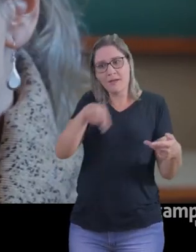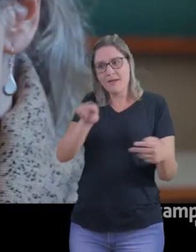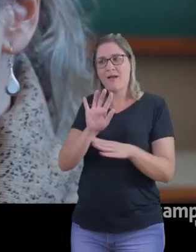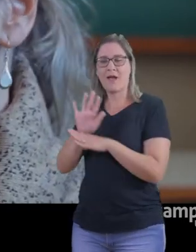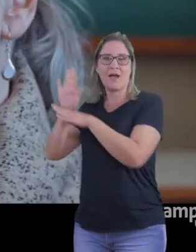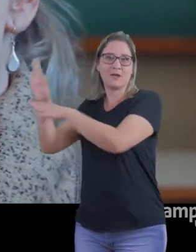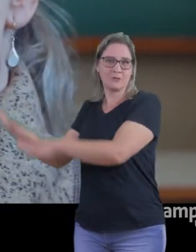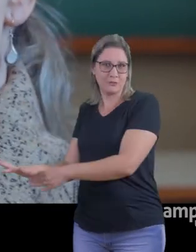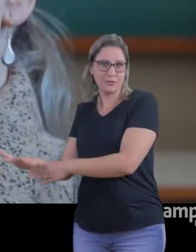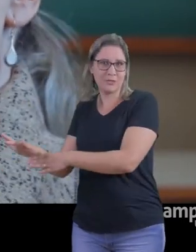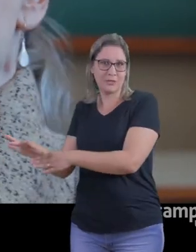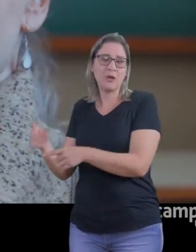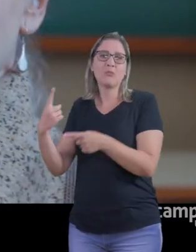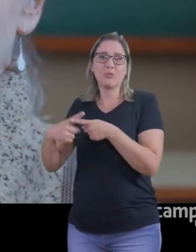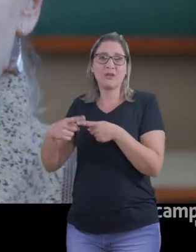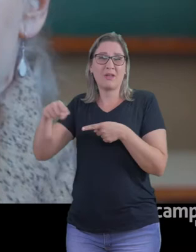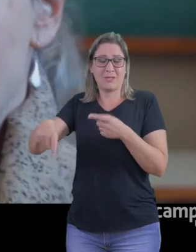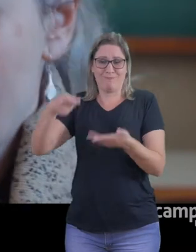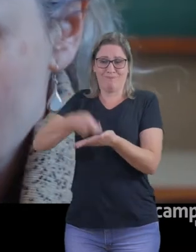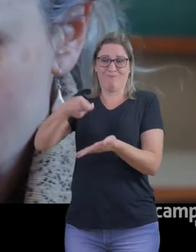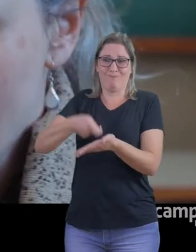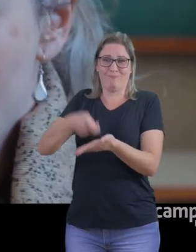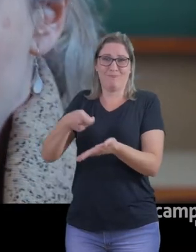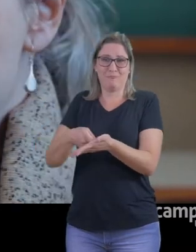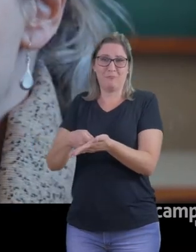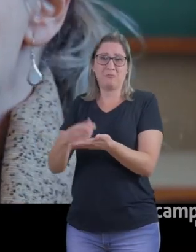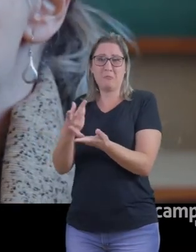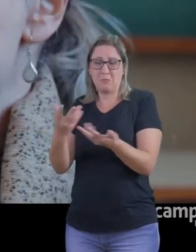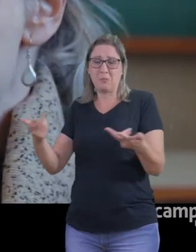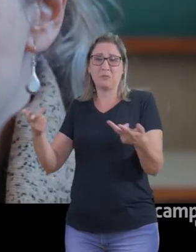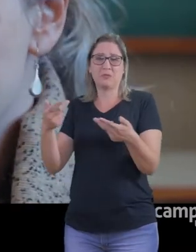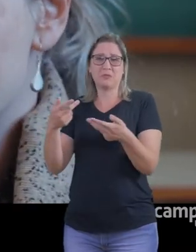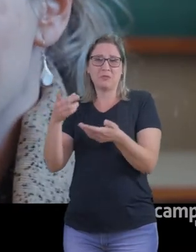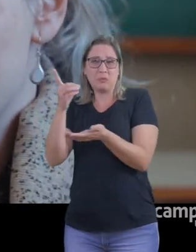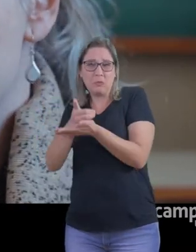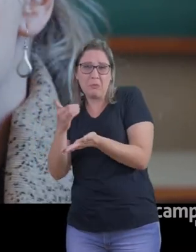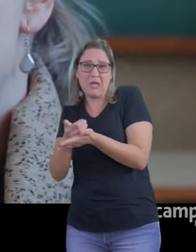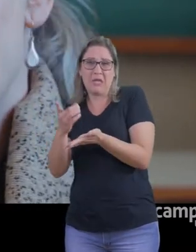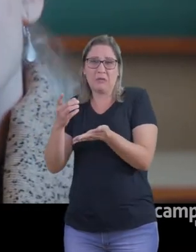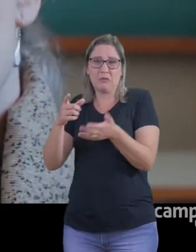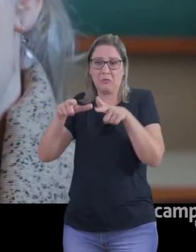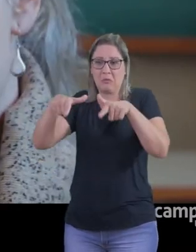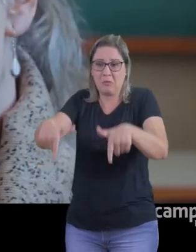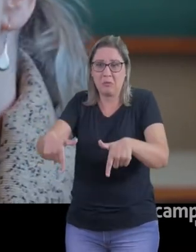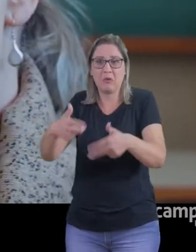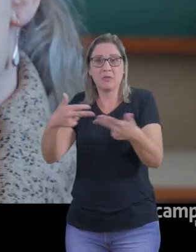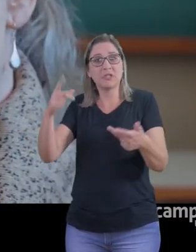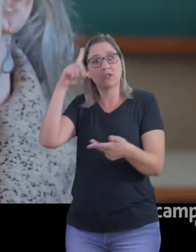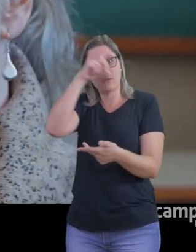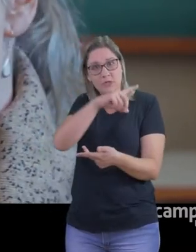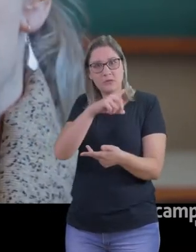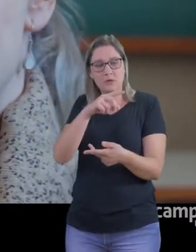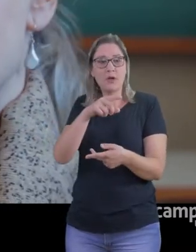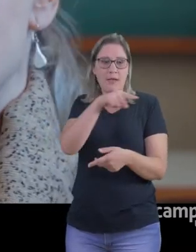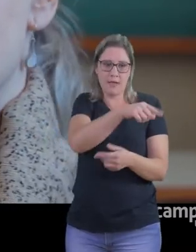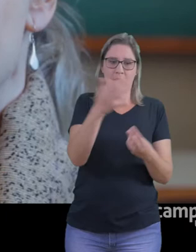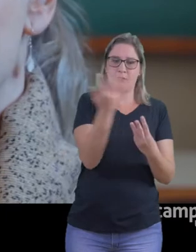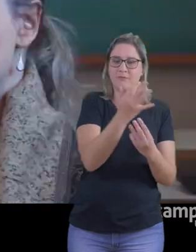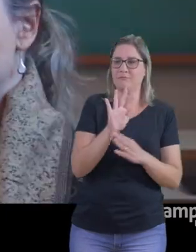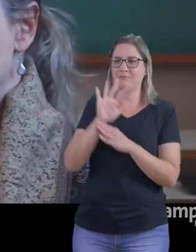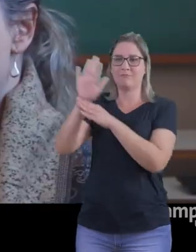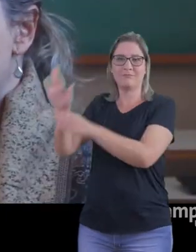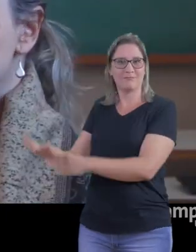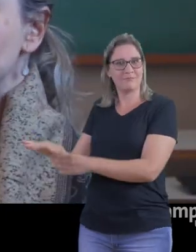extremamente rígida, a universidade vai facilitar isso e vai amparar isso, sobretudo, na lei do refúgio, que estabelece a